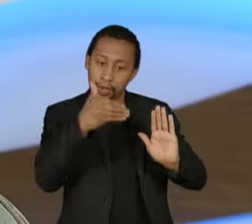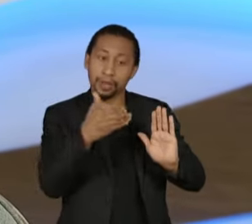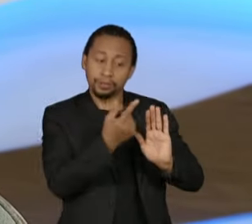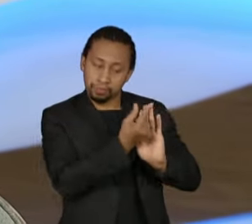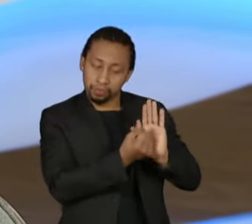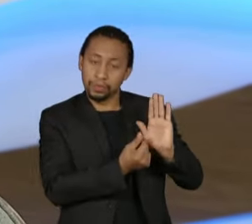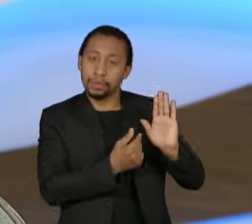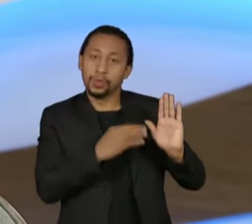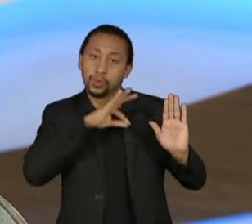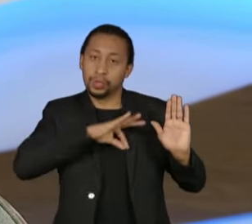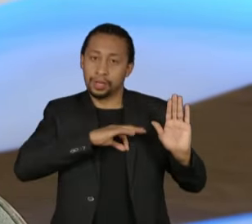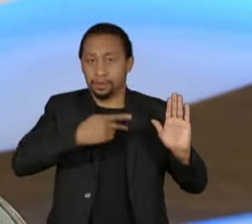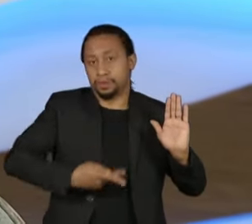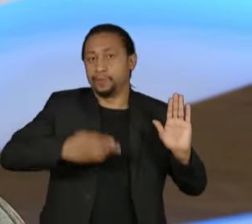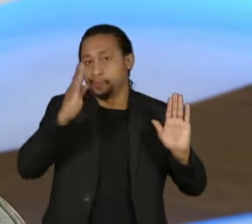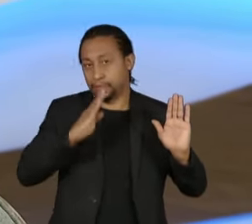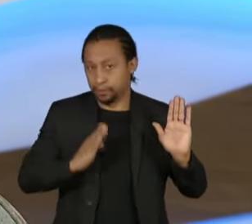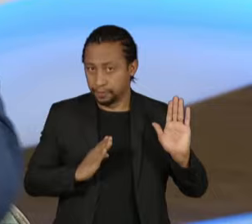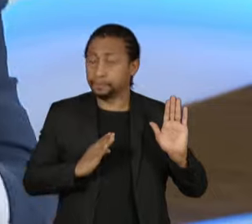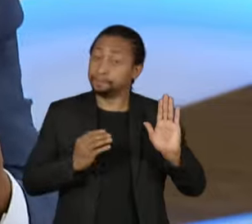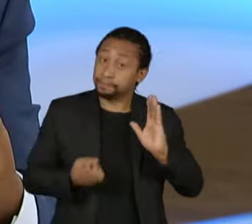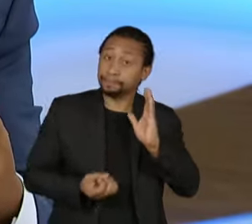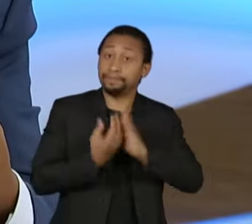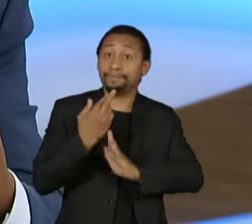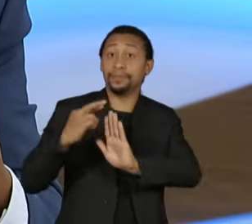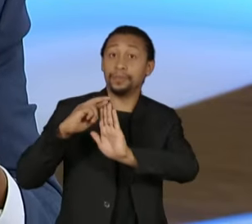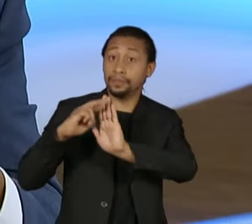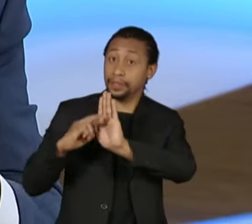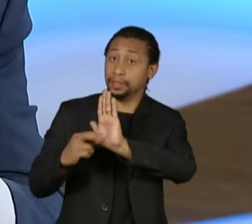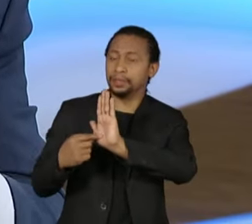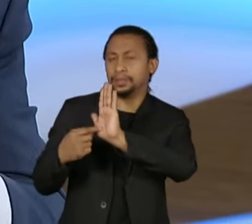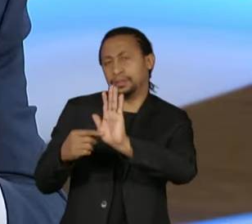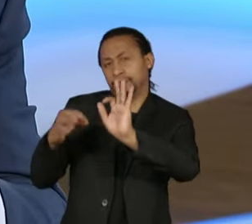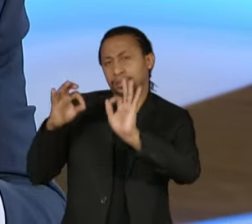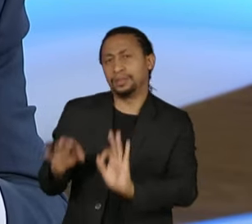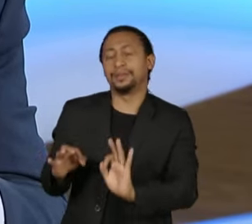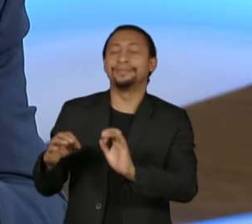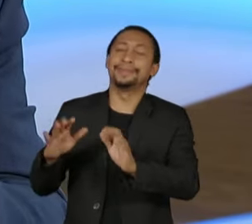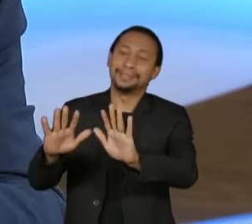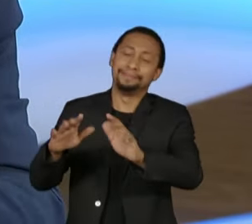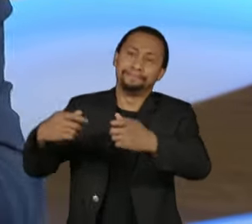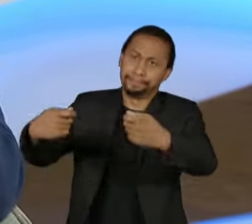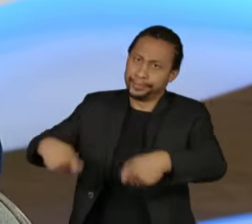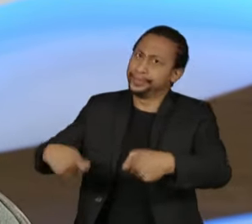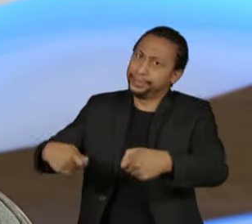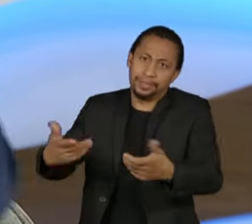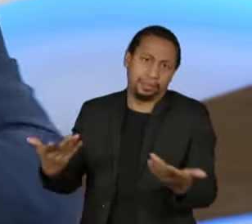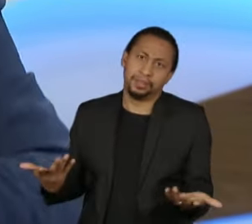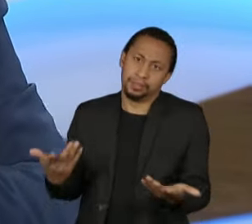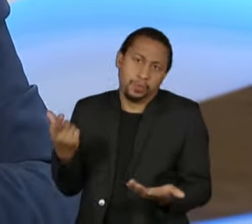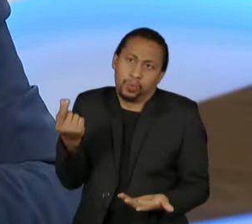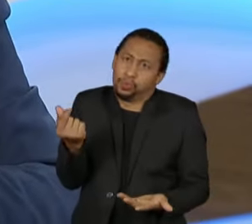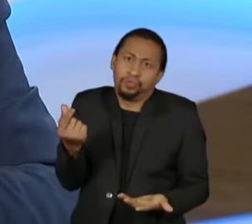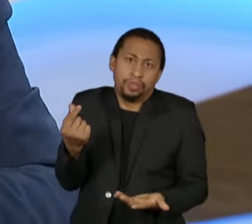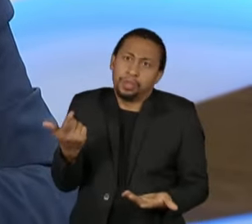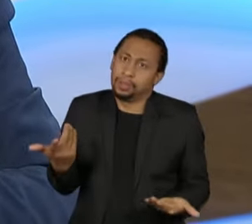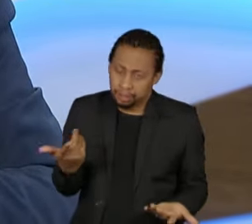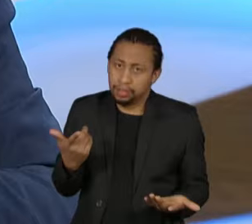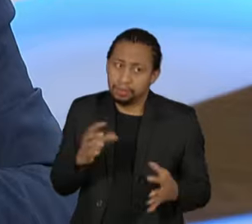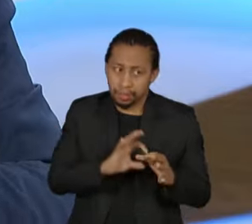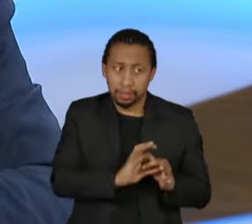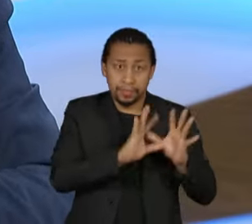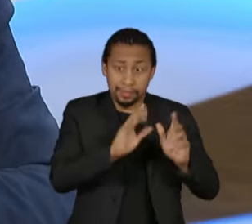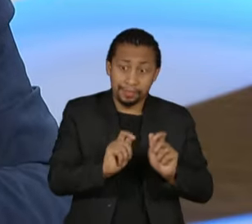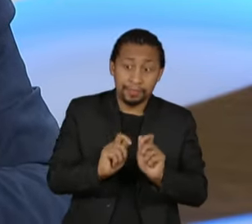tratar de uma regra, de uma condição, mas precisa de um recurso para tirar as pessoas que estão